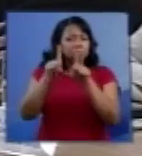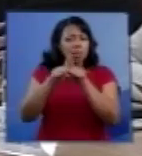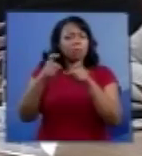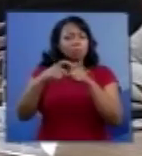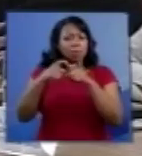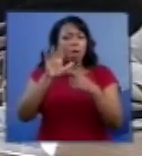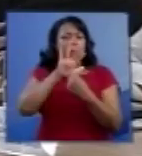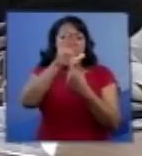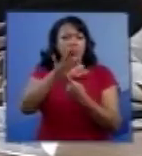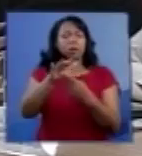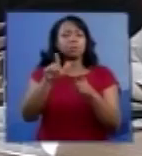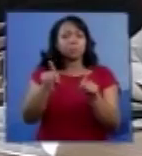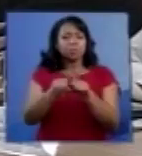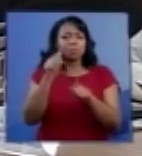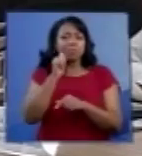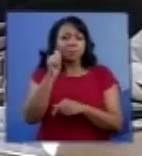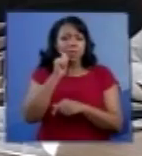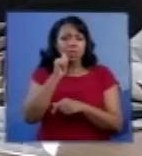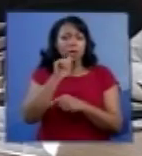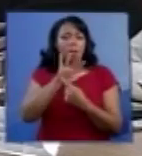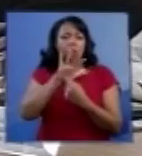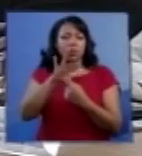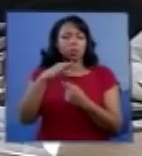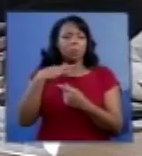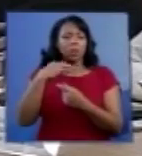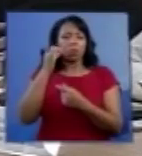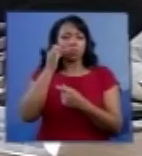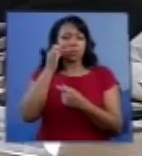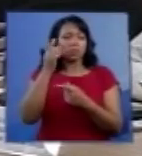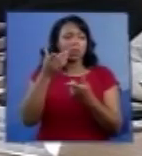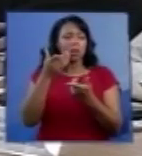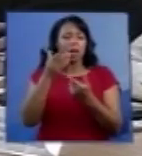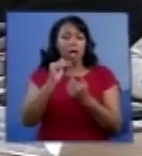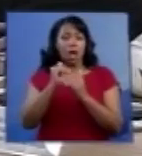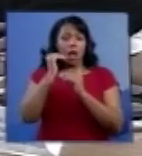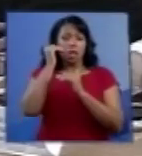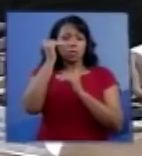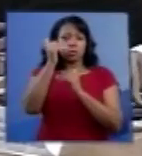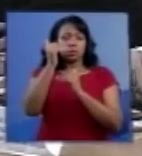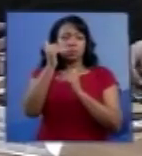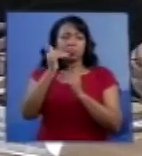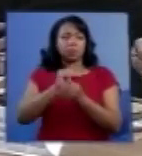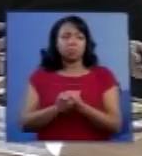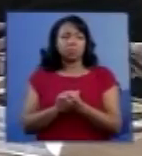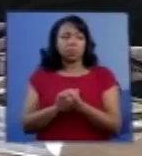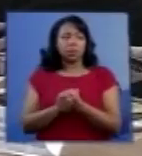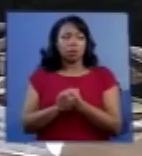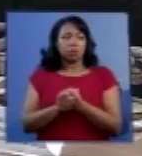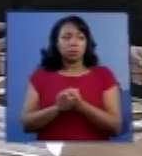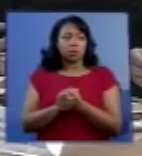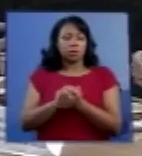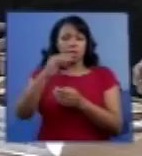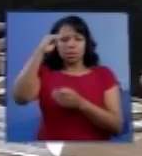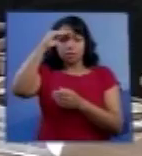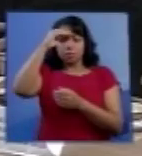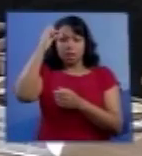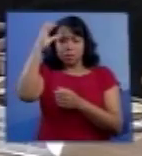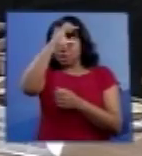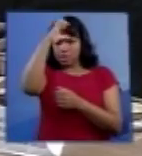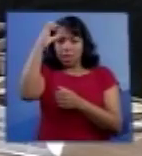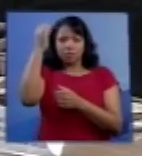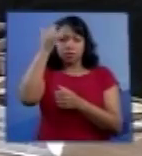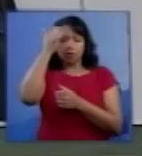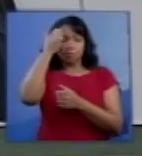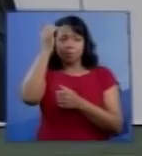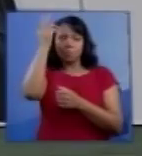mostrando um tecido acima da região da testa, vamos dizer